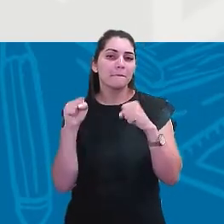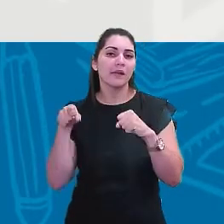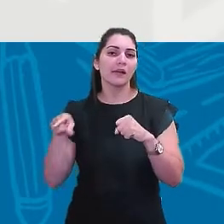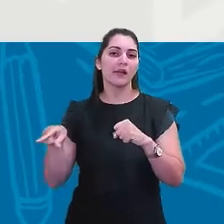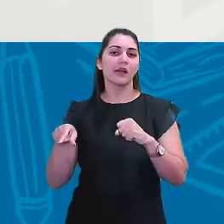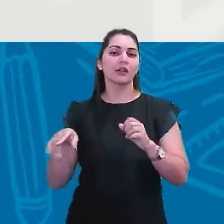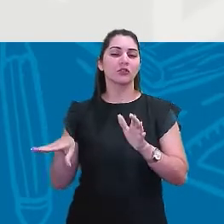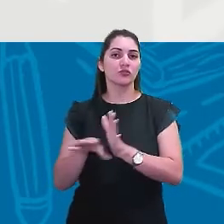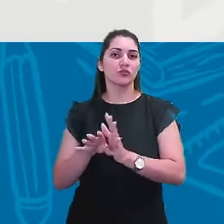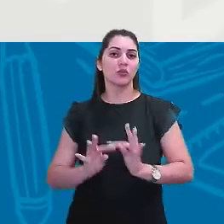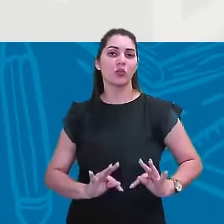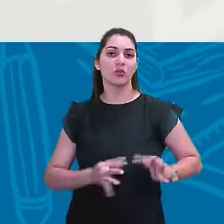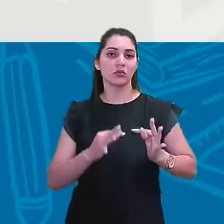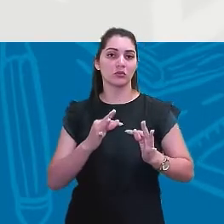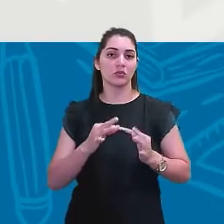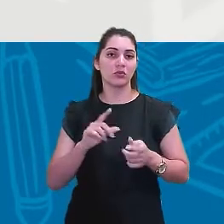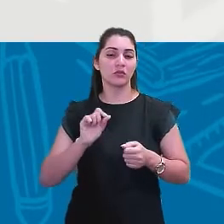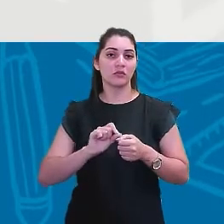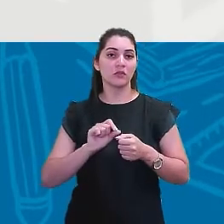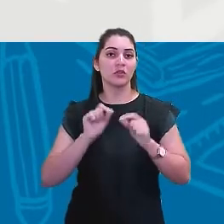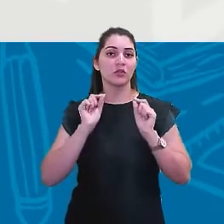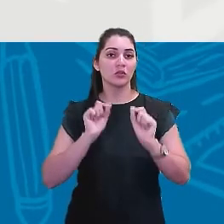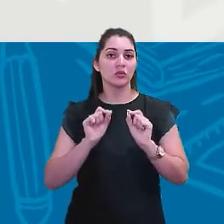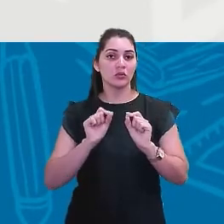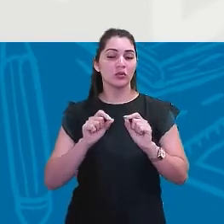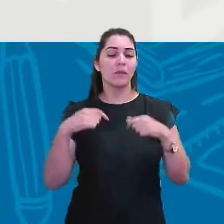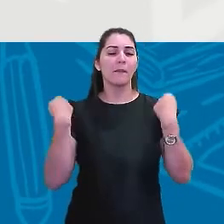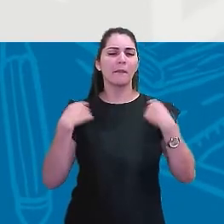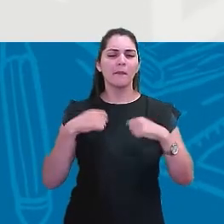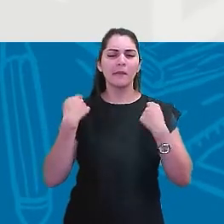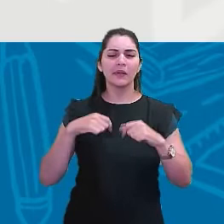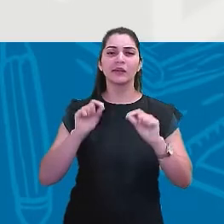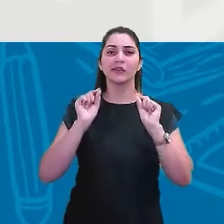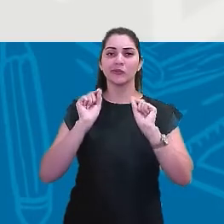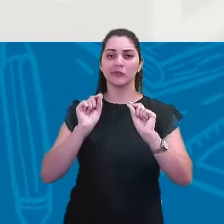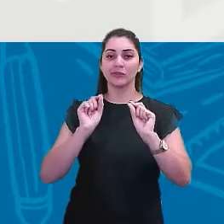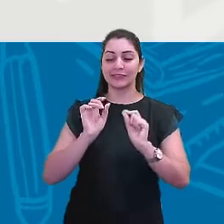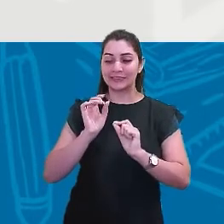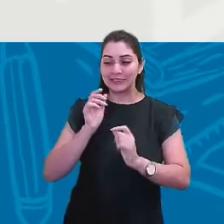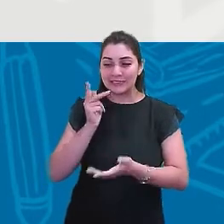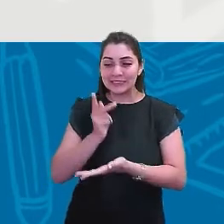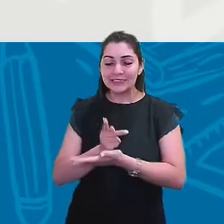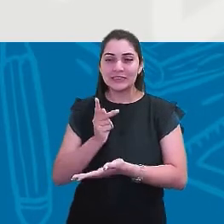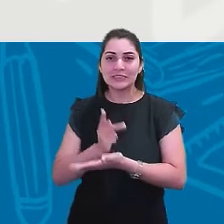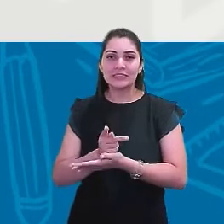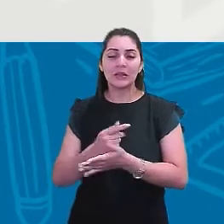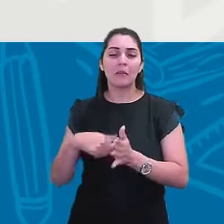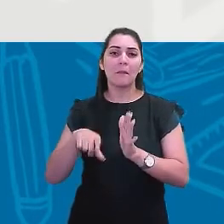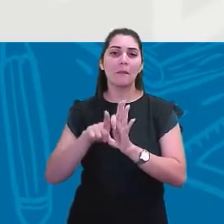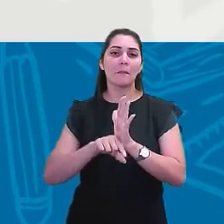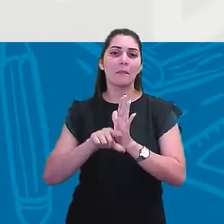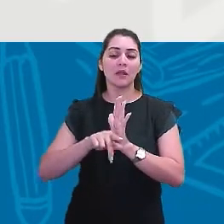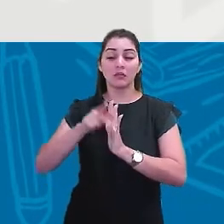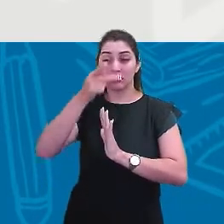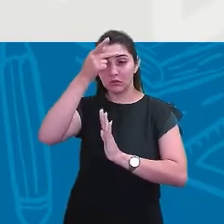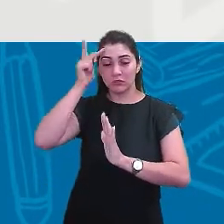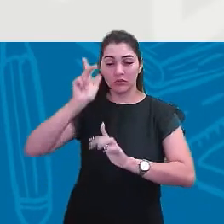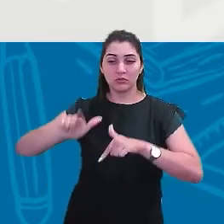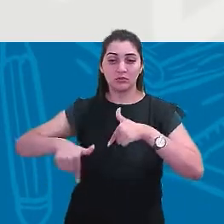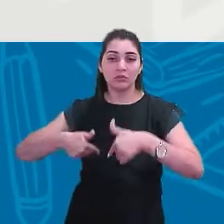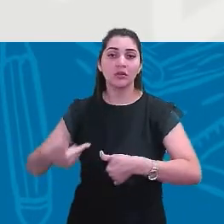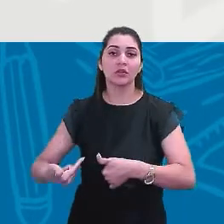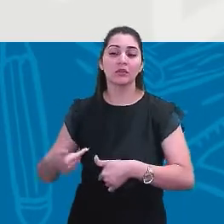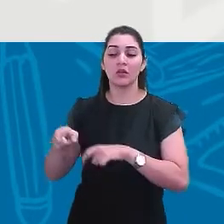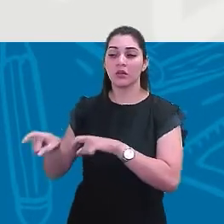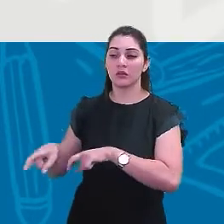chegou a tecnologia que fazia com que se necessitasse cada vez menos de mão de obra. No campo,